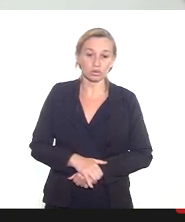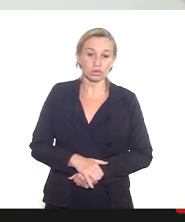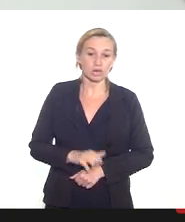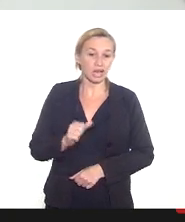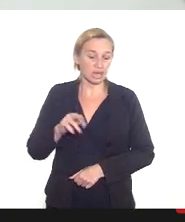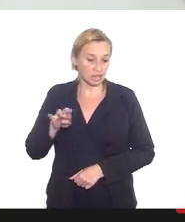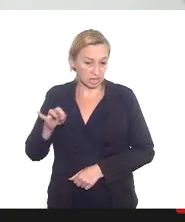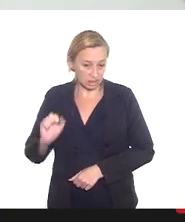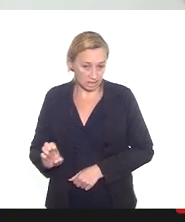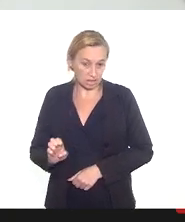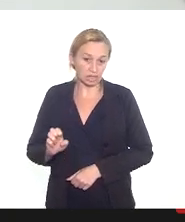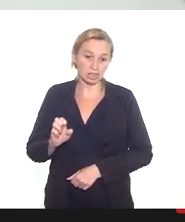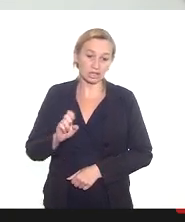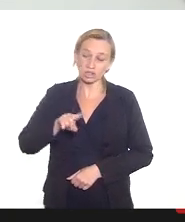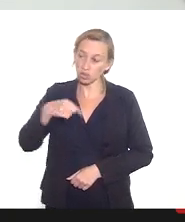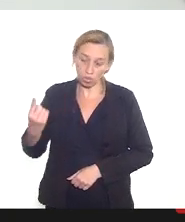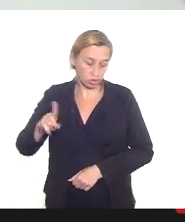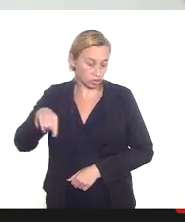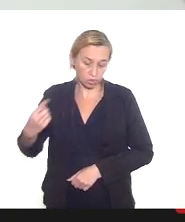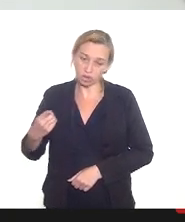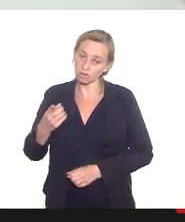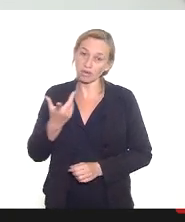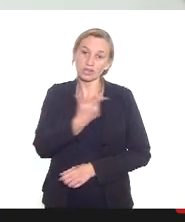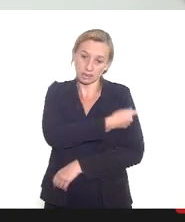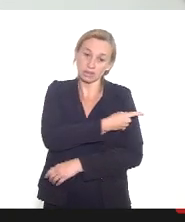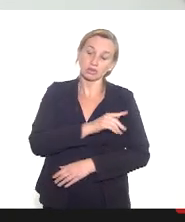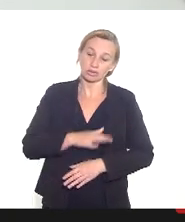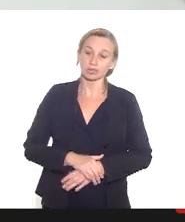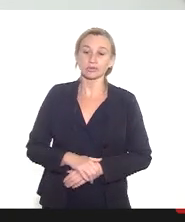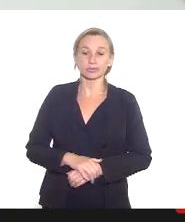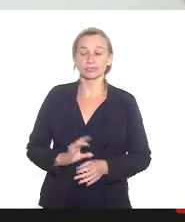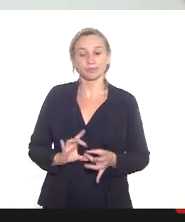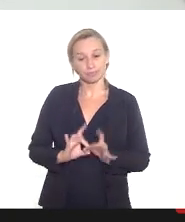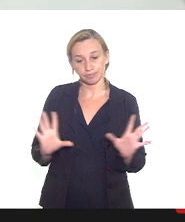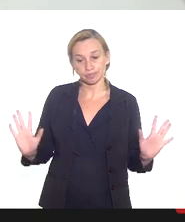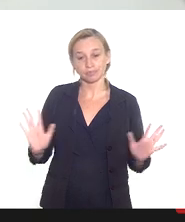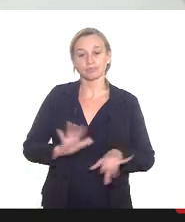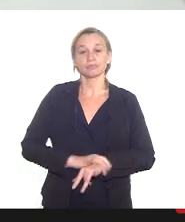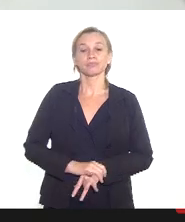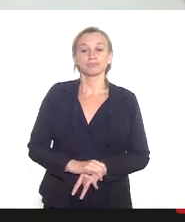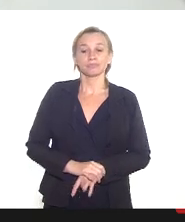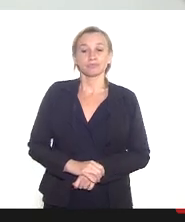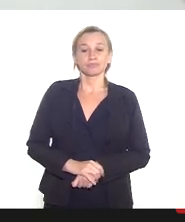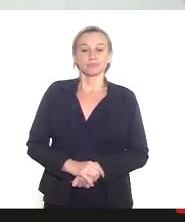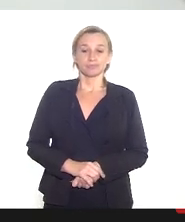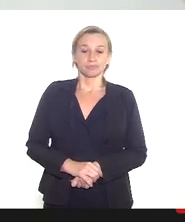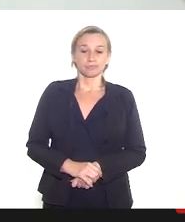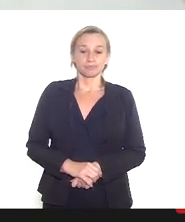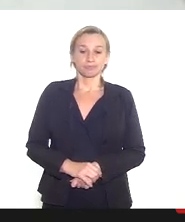AstraZeneca da Janssen enfim de todas as vacinas disponíveis para